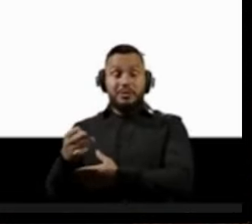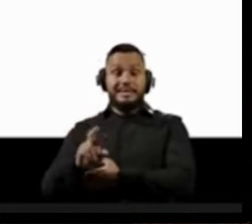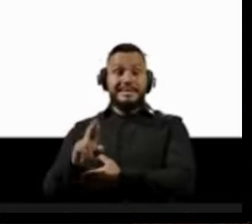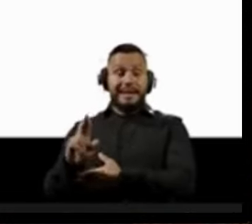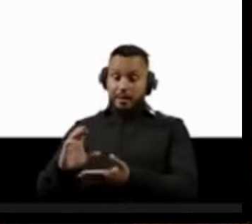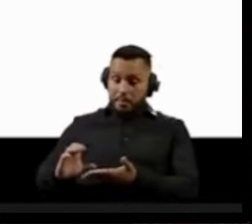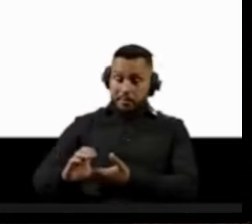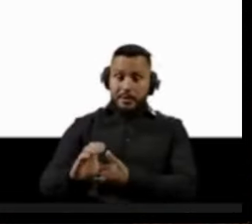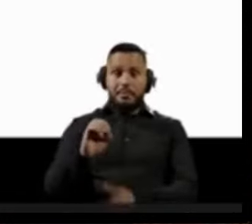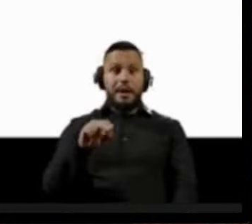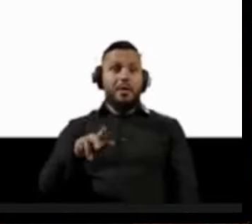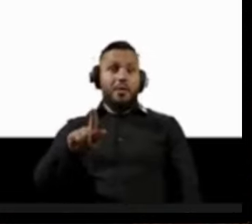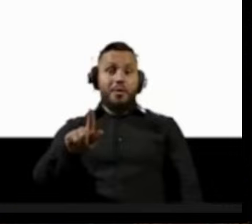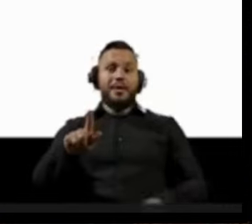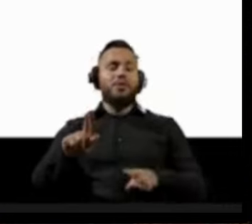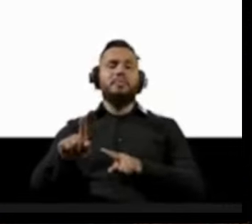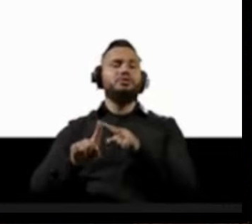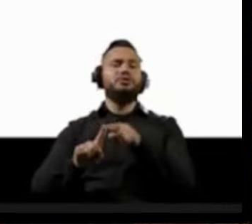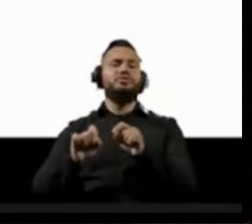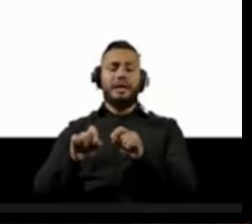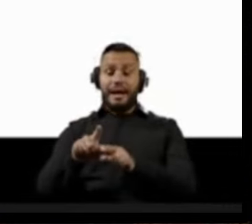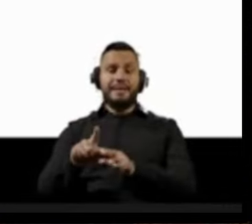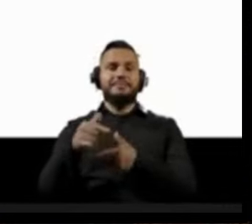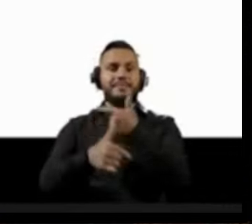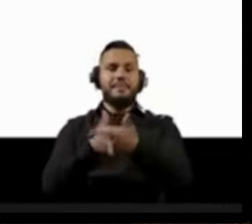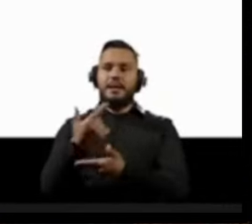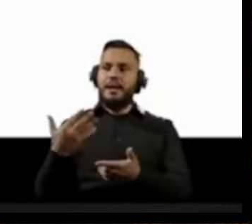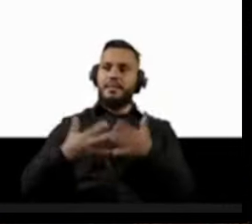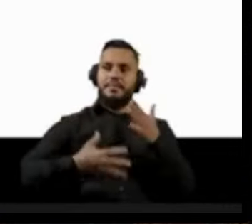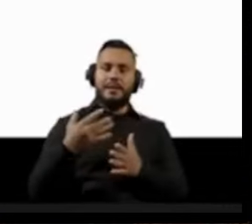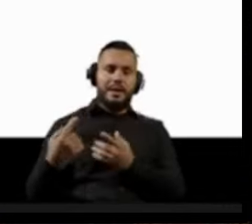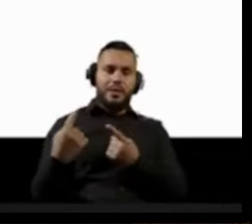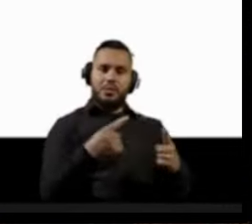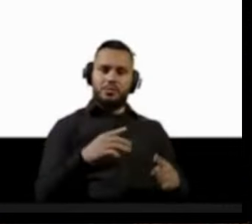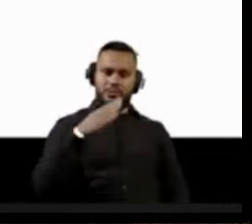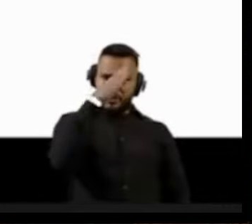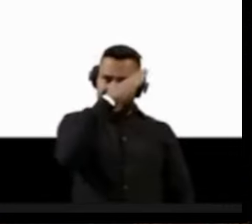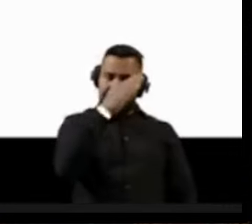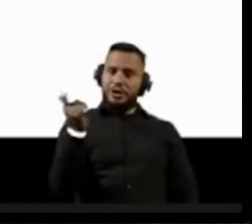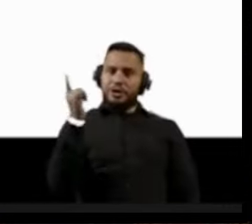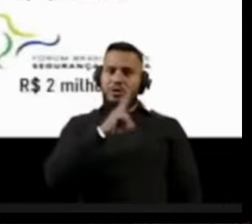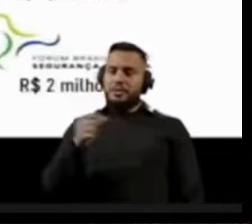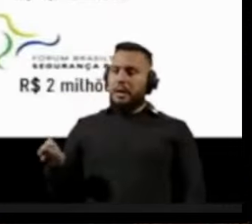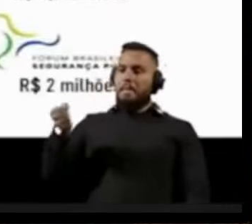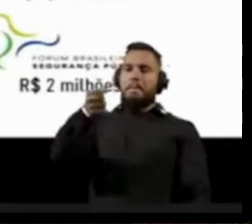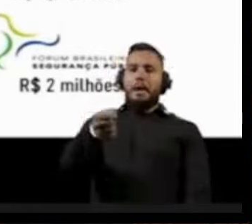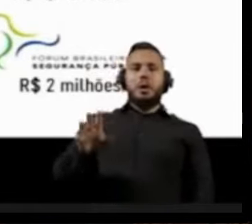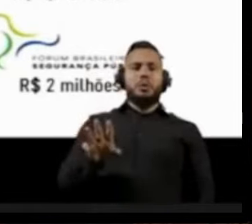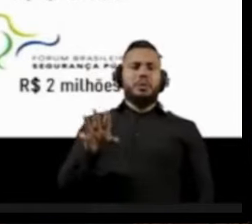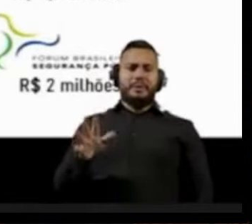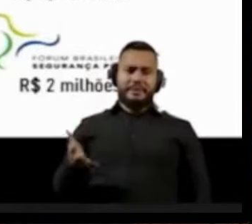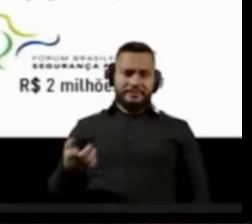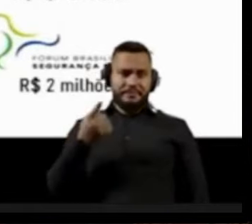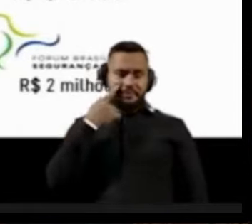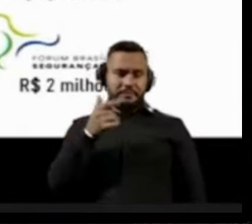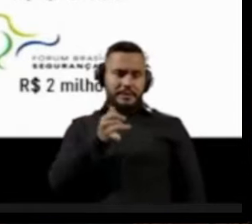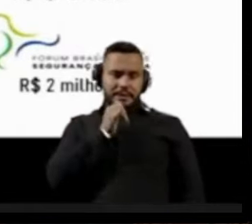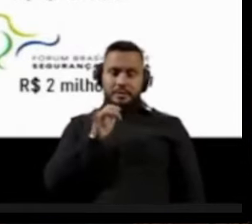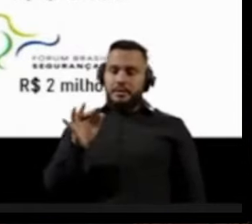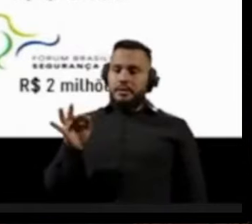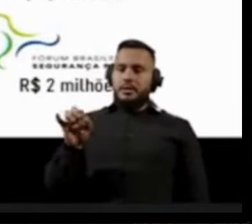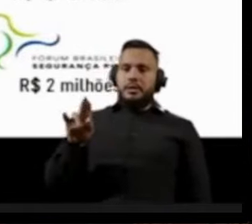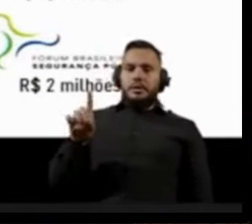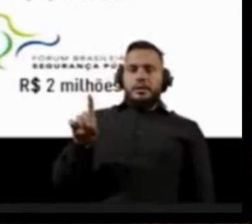presidente Bolsonaro, para atrapalhar o desenvolvimento do nosso país e para eleger o Lula. Vamos ver alguns exemplos. Ford Foundation,